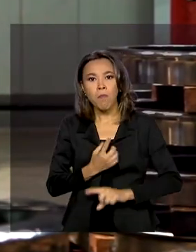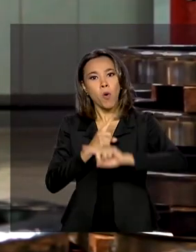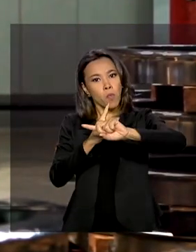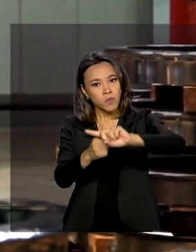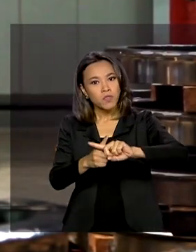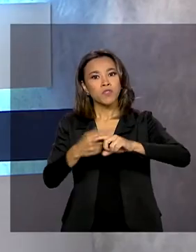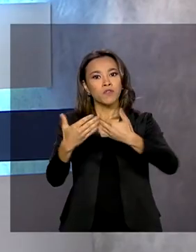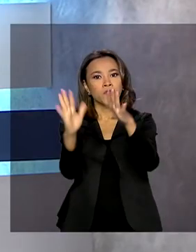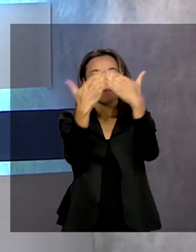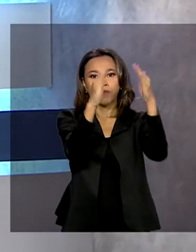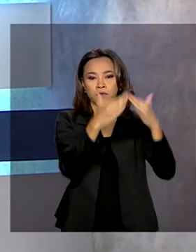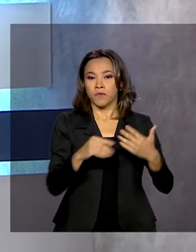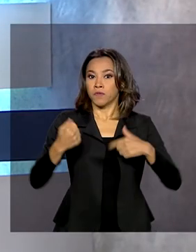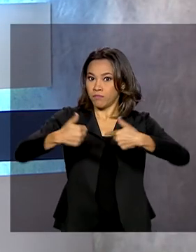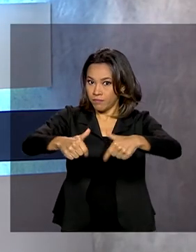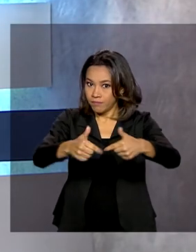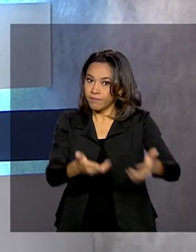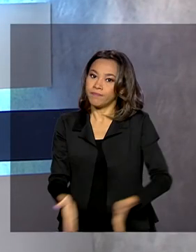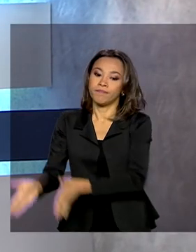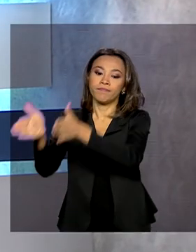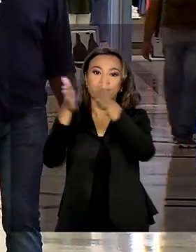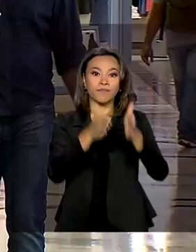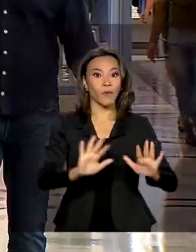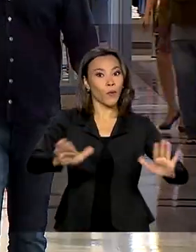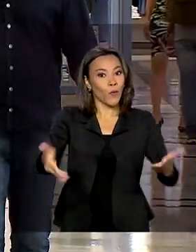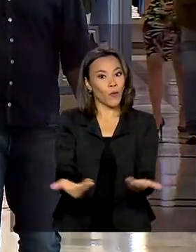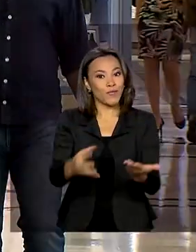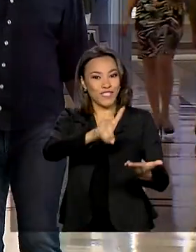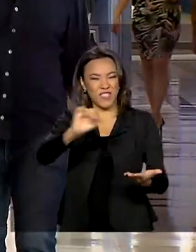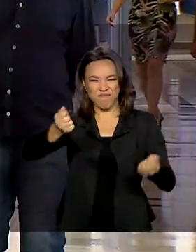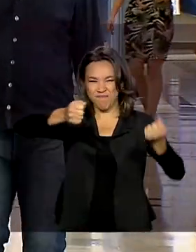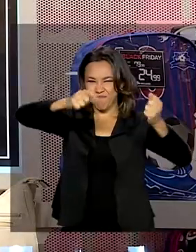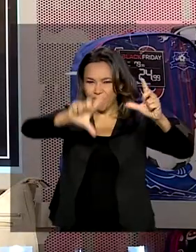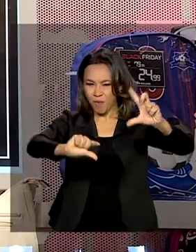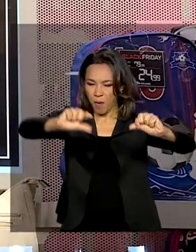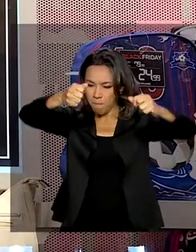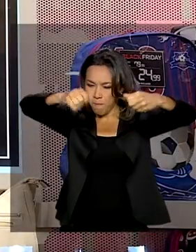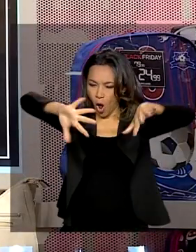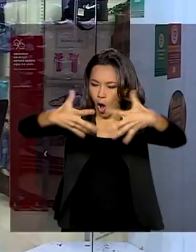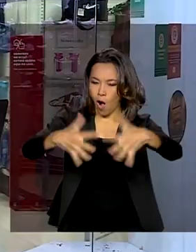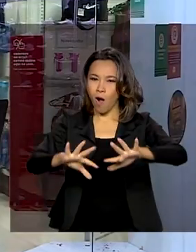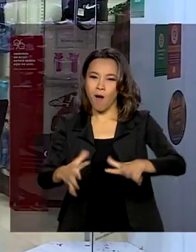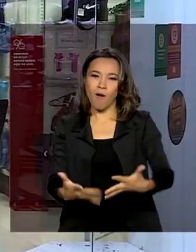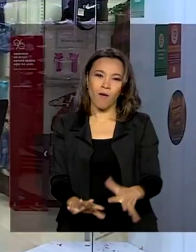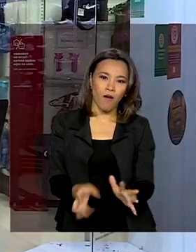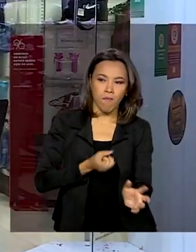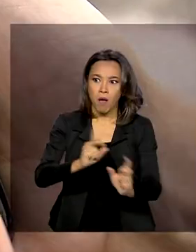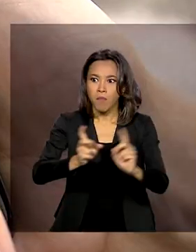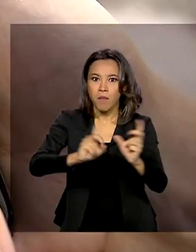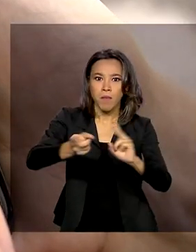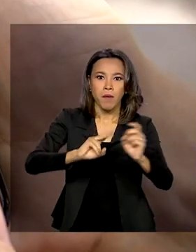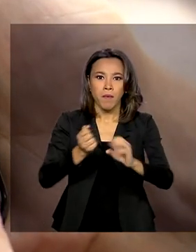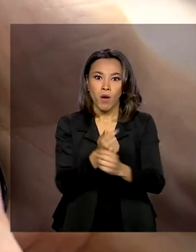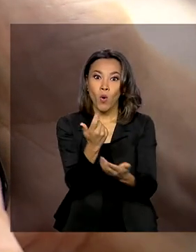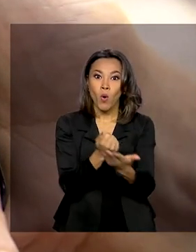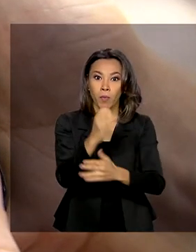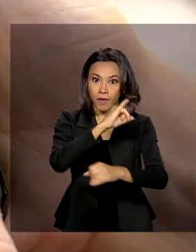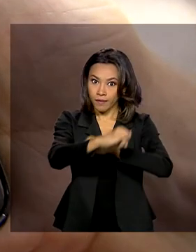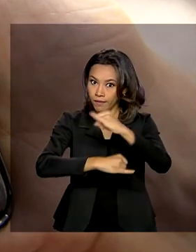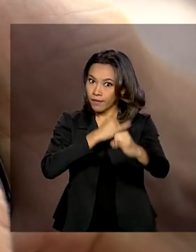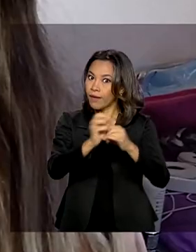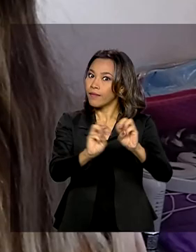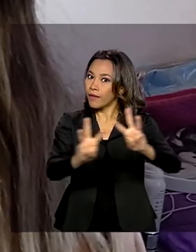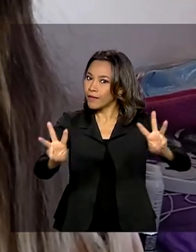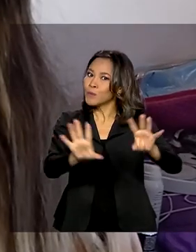vagas de trabalho. E veja também, hoje é dia de promoções no comércio. Com o aumento das vendas pela internet, saiba os